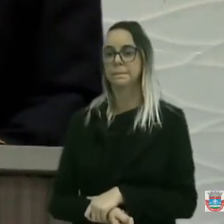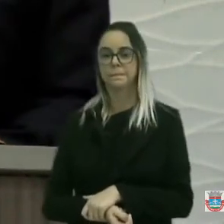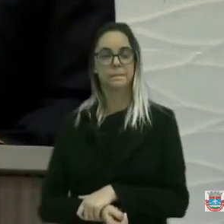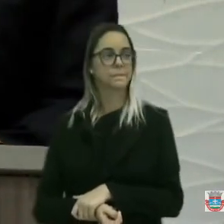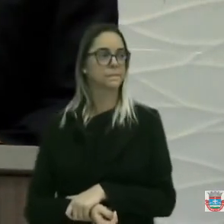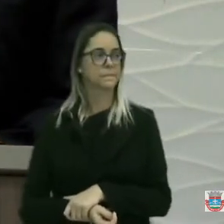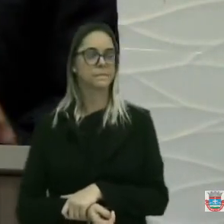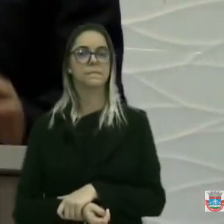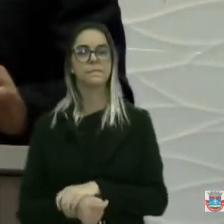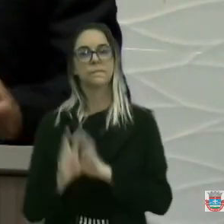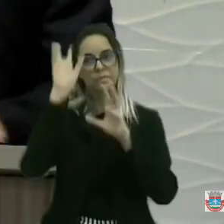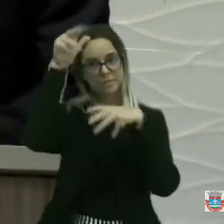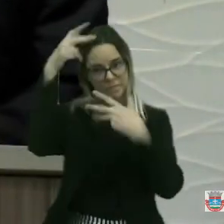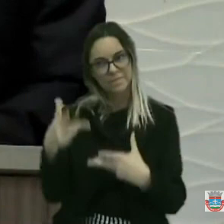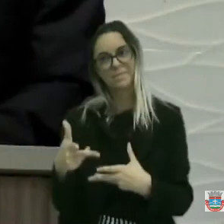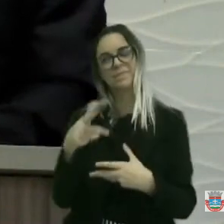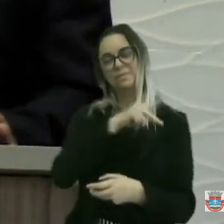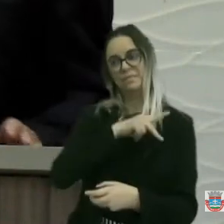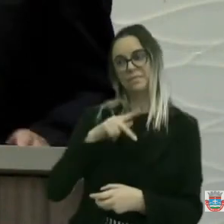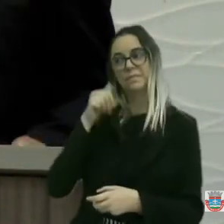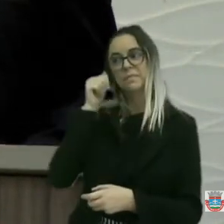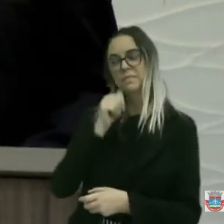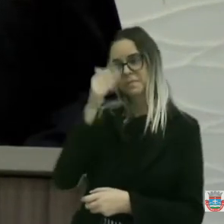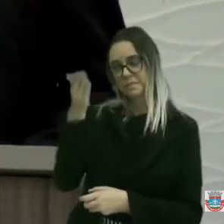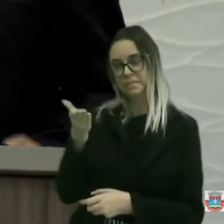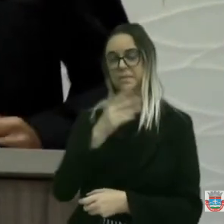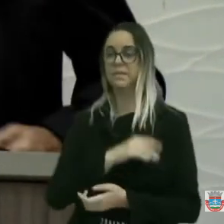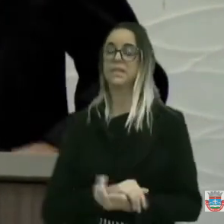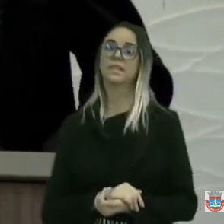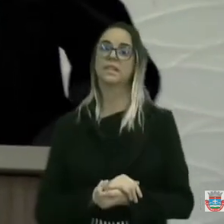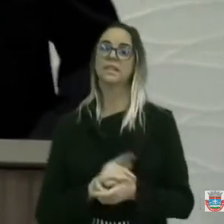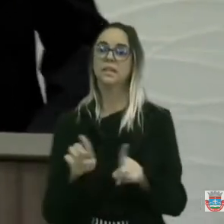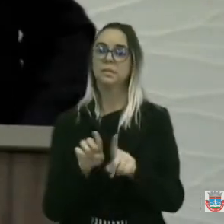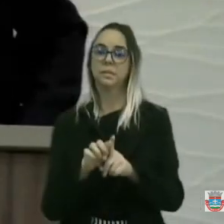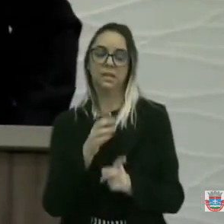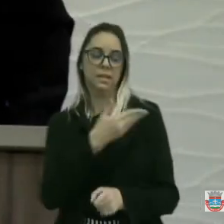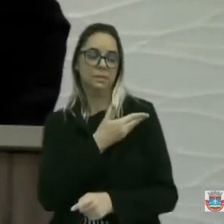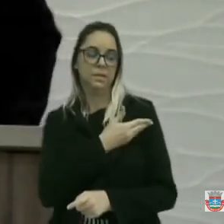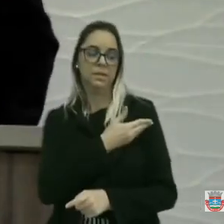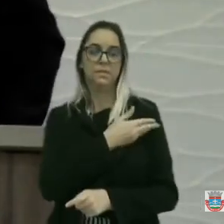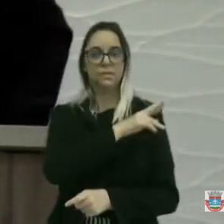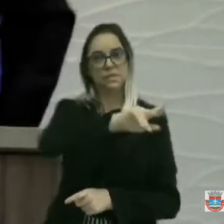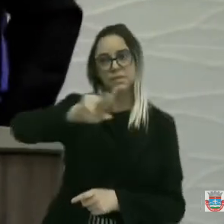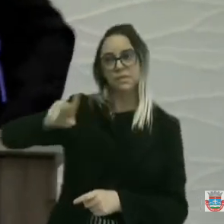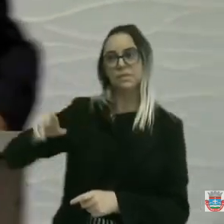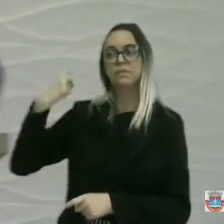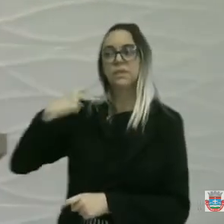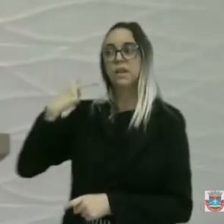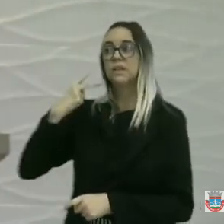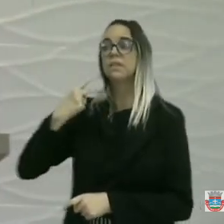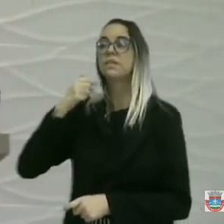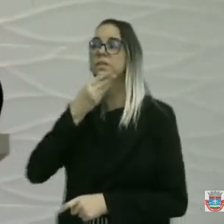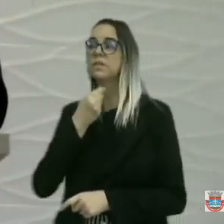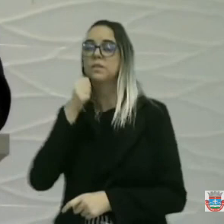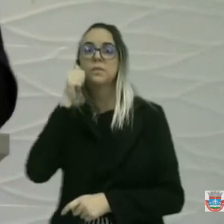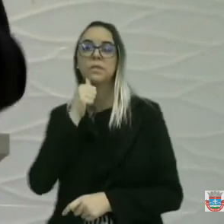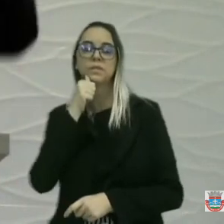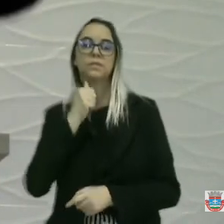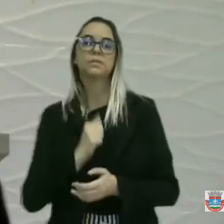Sra. Presidente, companheiros vereadores, vereadoras,